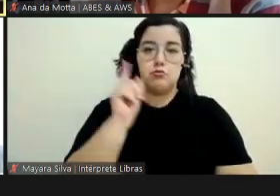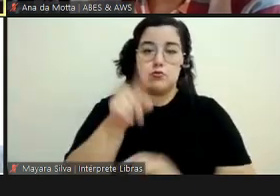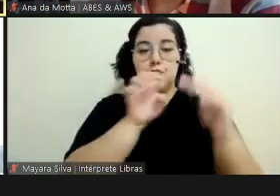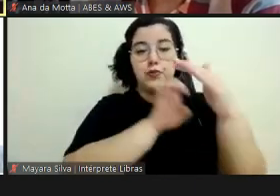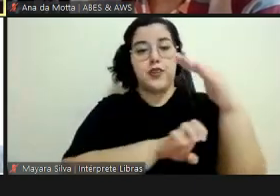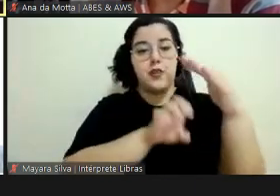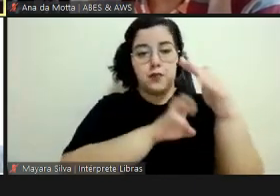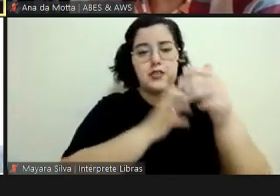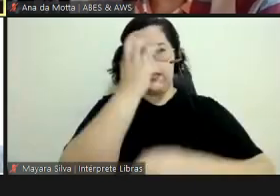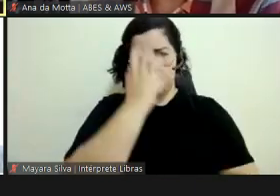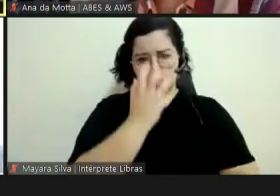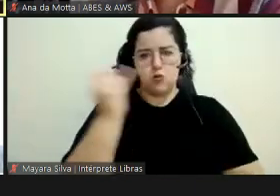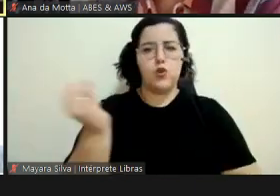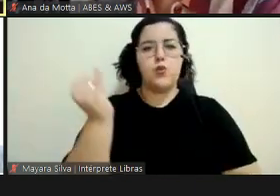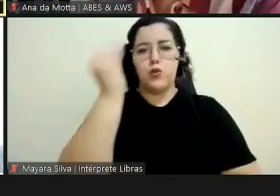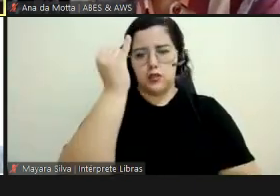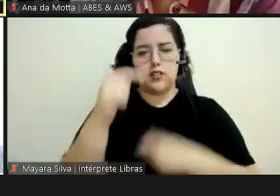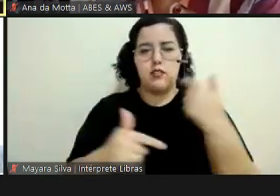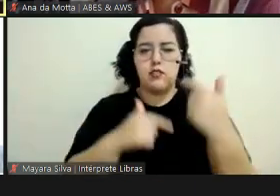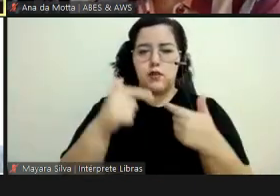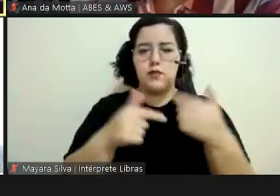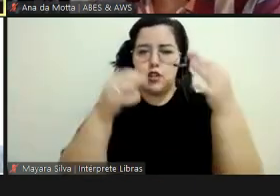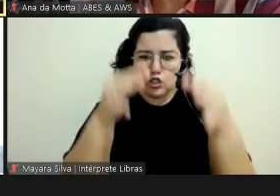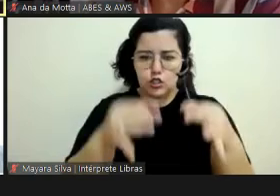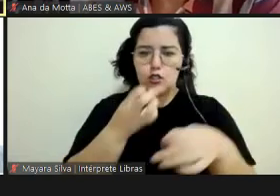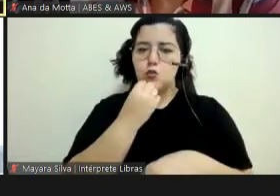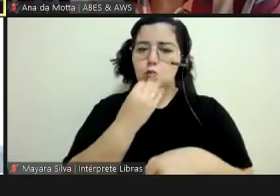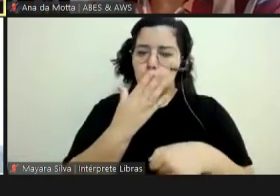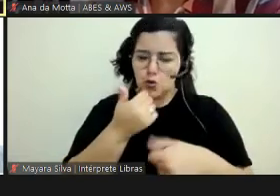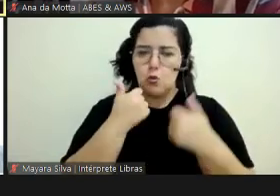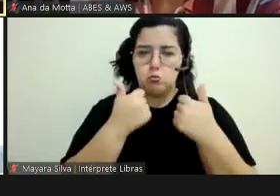muito bem-vinda. Trabalha direito, vai ser muito bem-vinda.